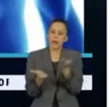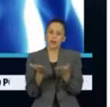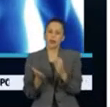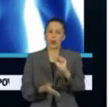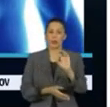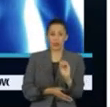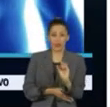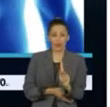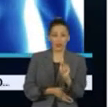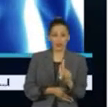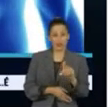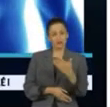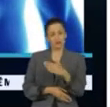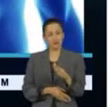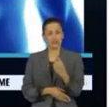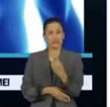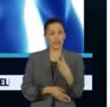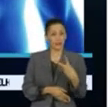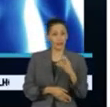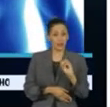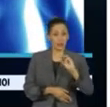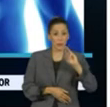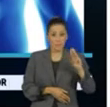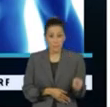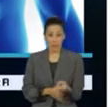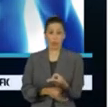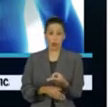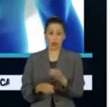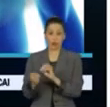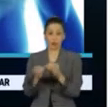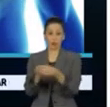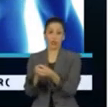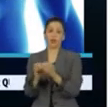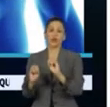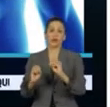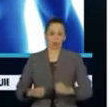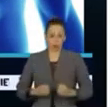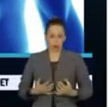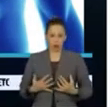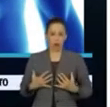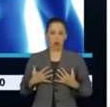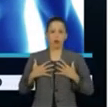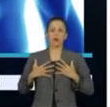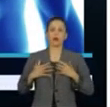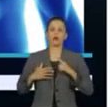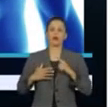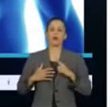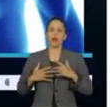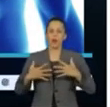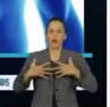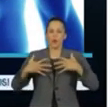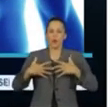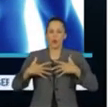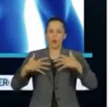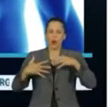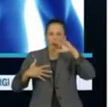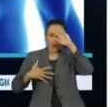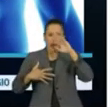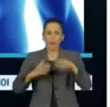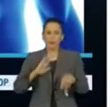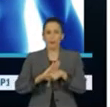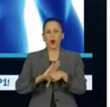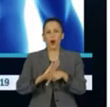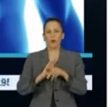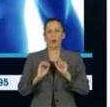A expectativa é que as células vão para o pulmão, acabem com o processo inflamatório provocado pela